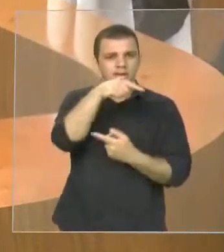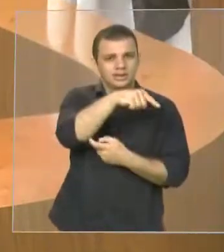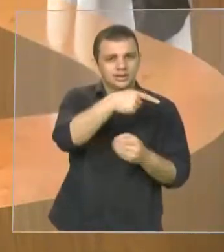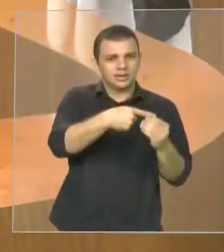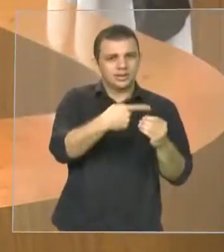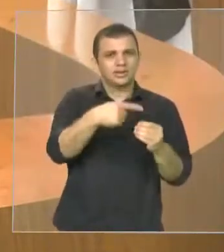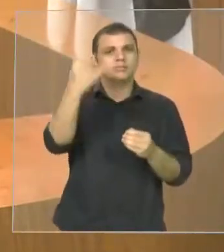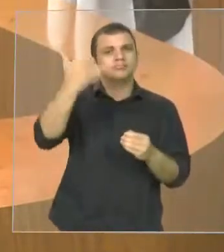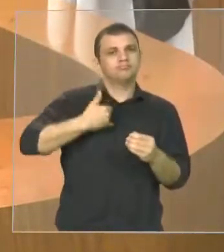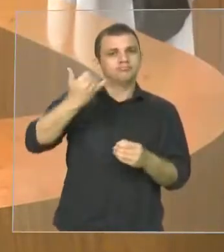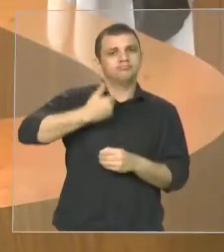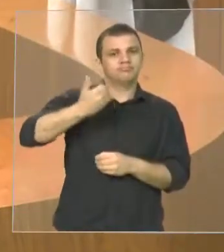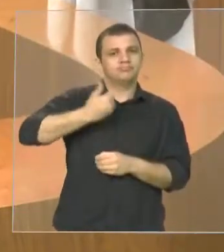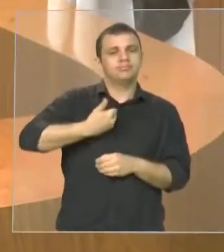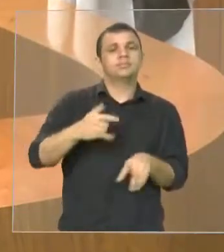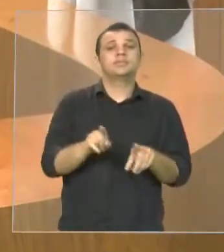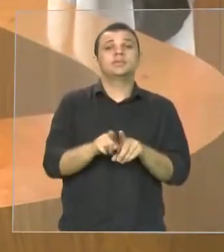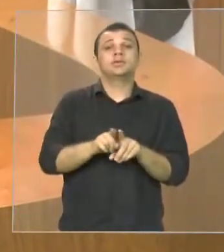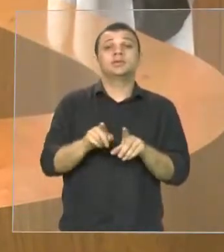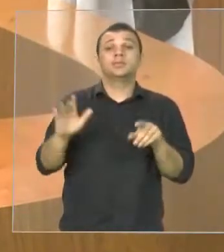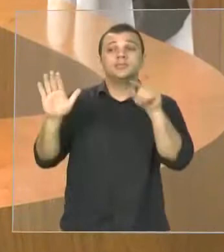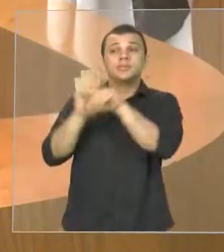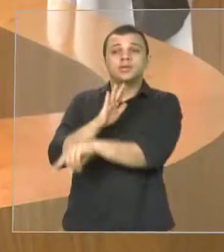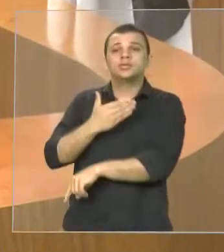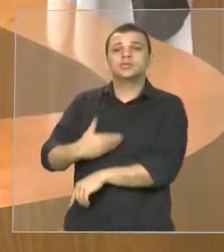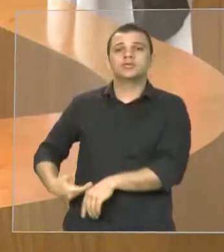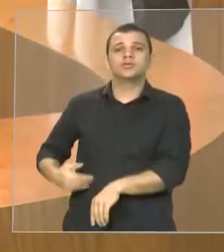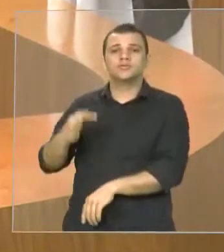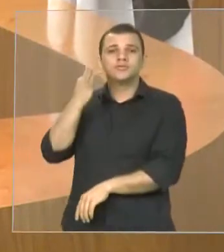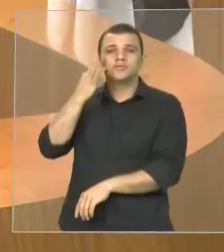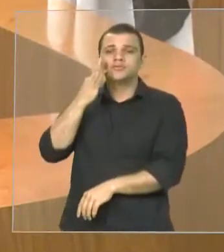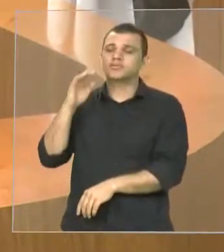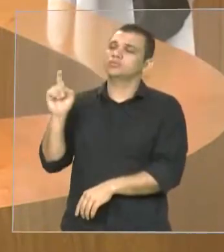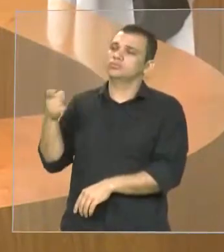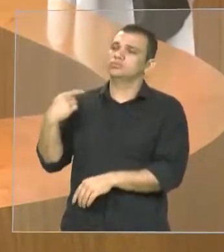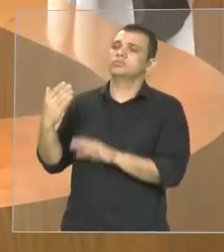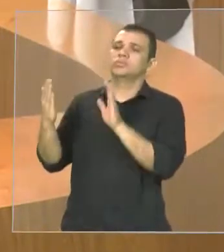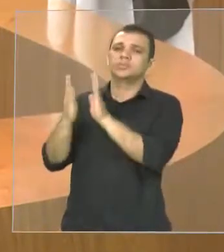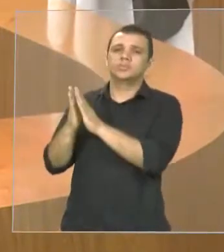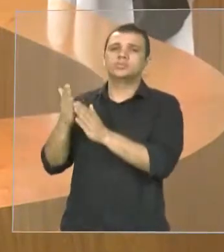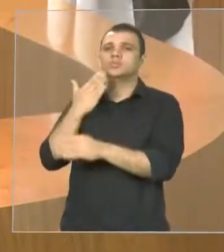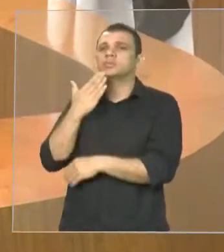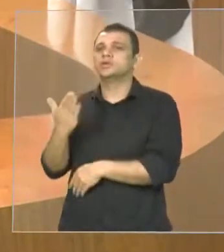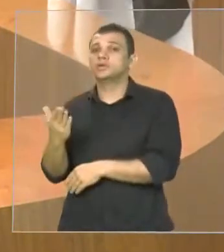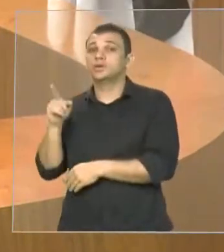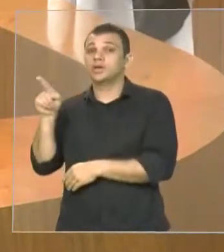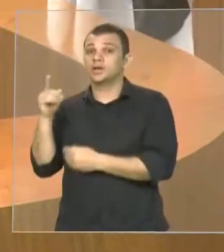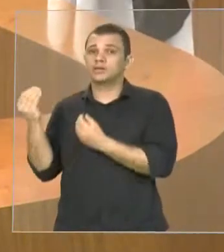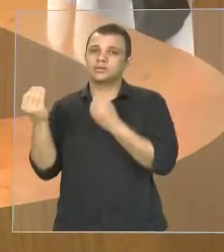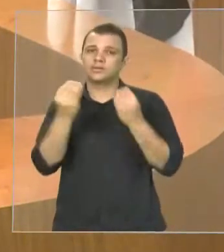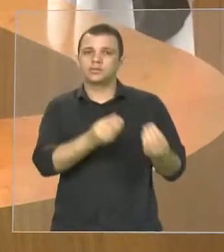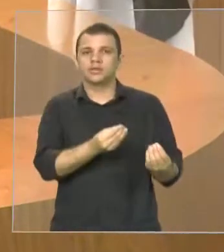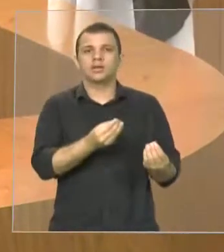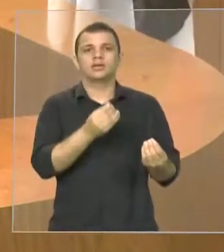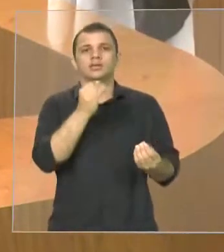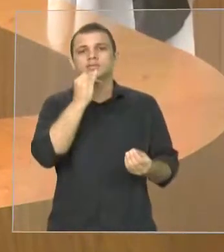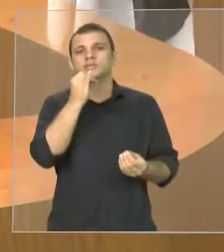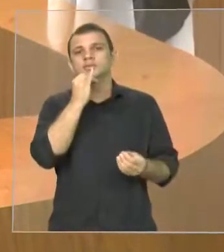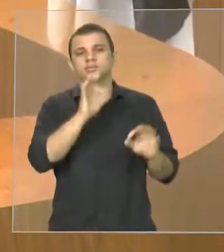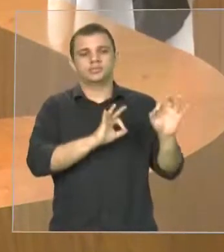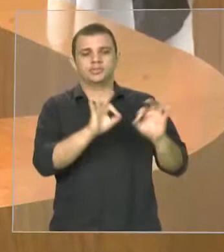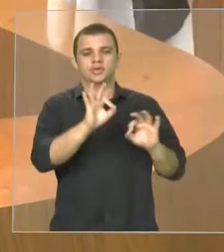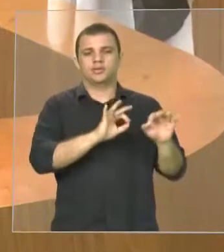cobrando do governador Flávio Dino que tem levado, que levou pavimentação da Travessia Gonçalves